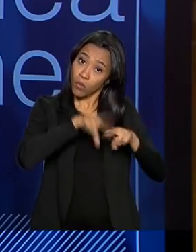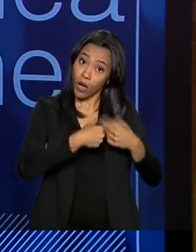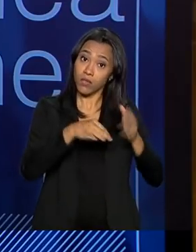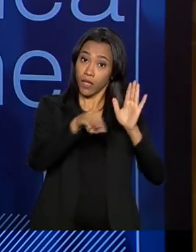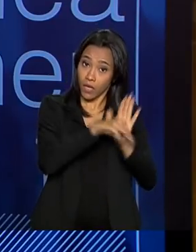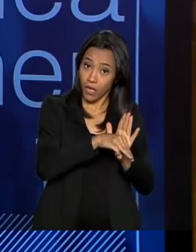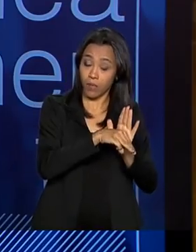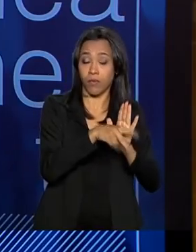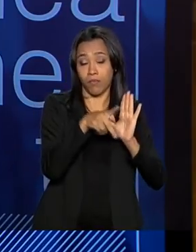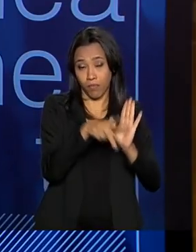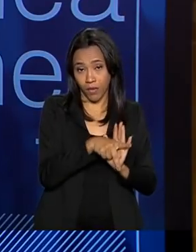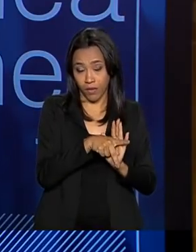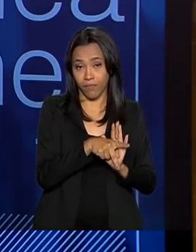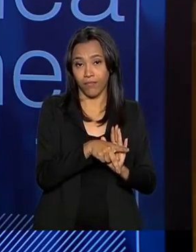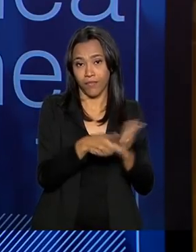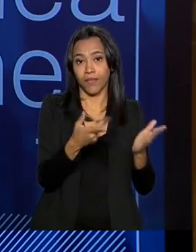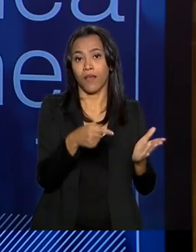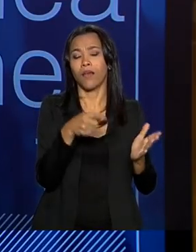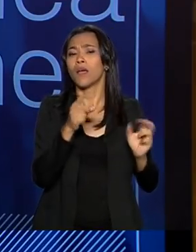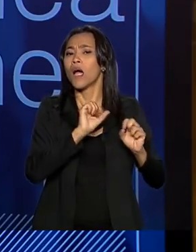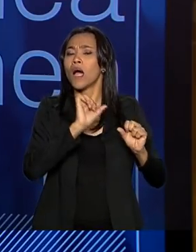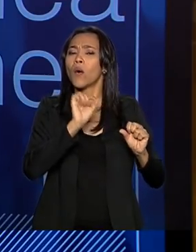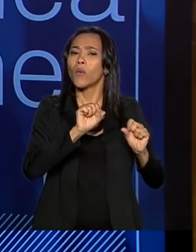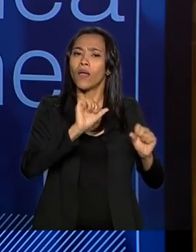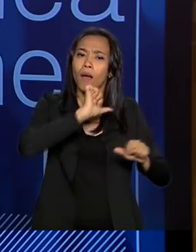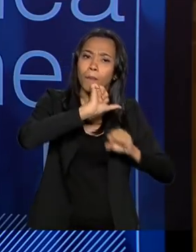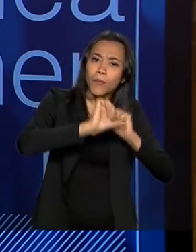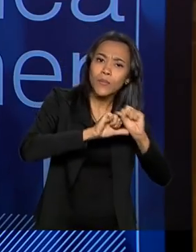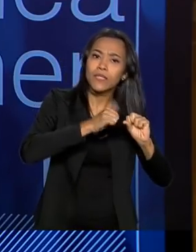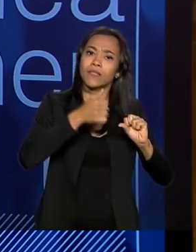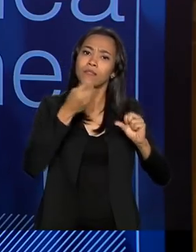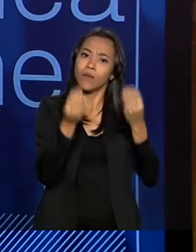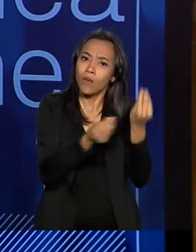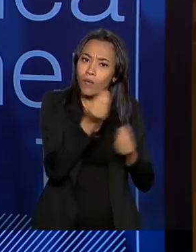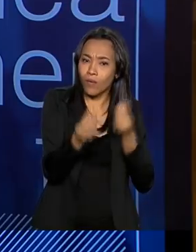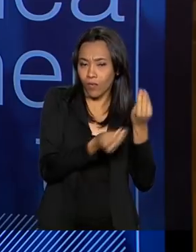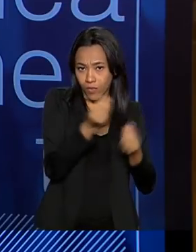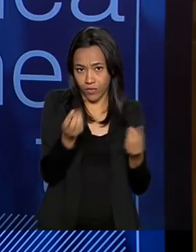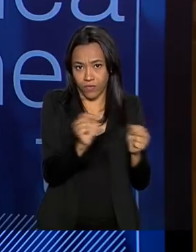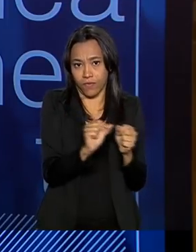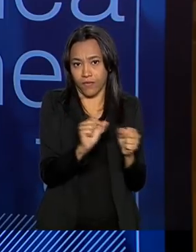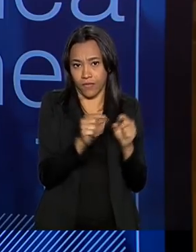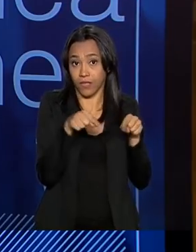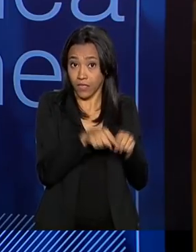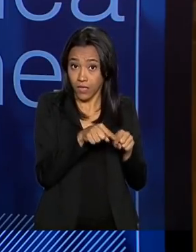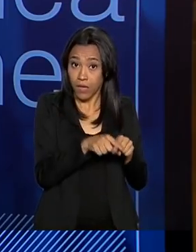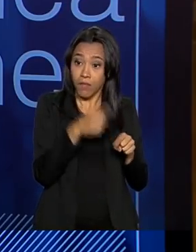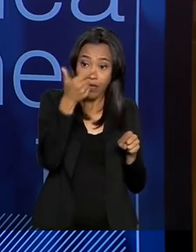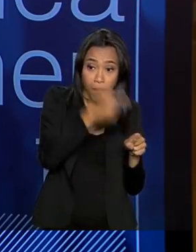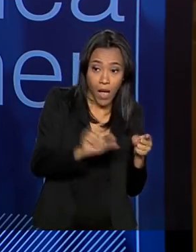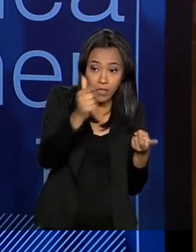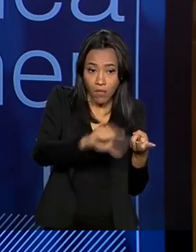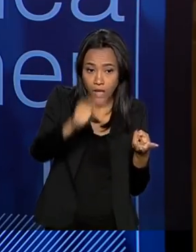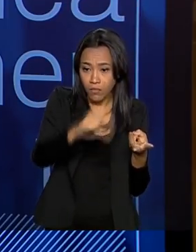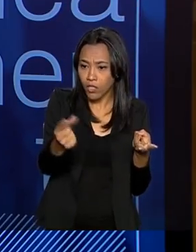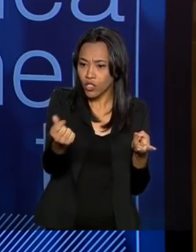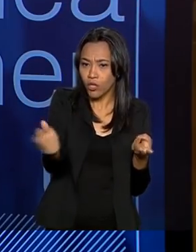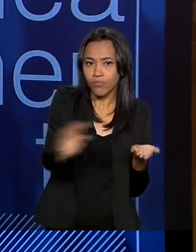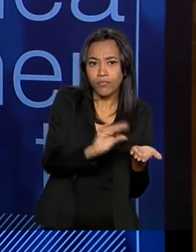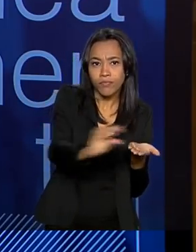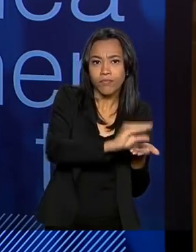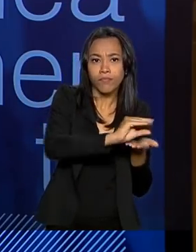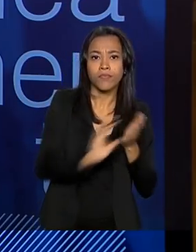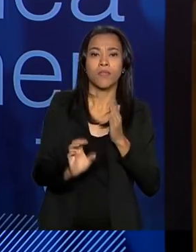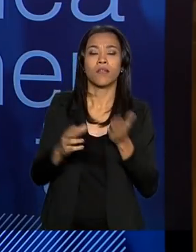MP868, a proposta do governo. A mudança do marco legal é essencial para atrairmos o investimento privado e, com